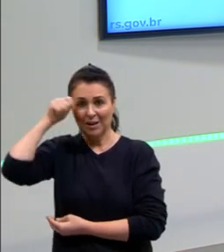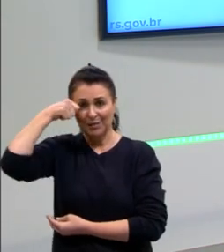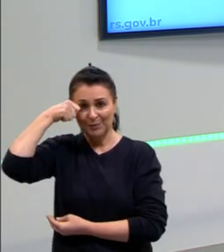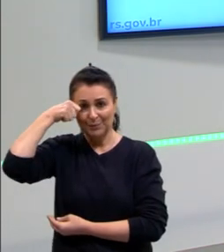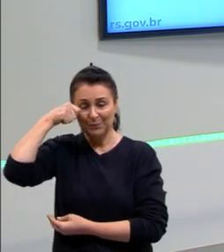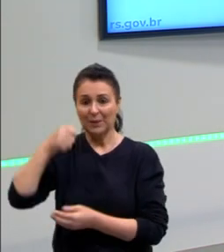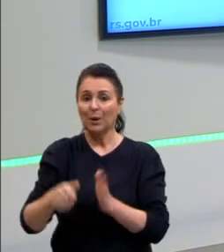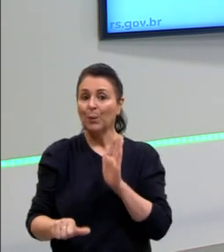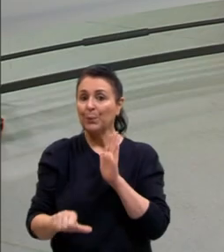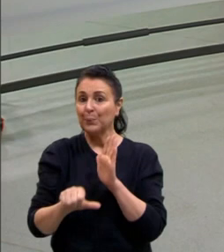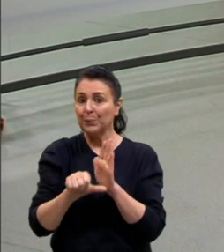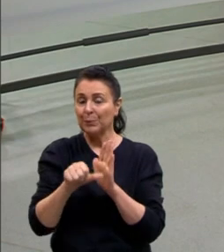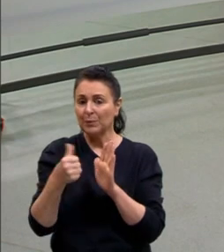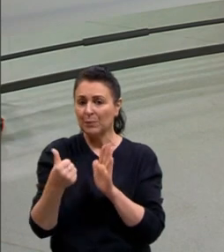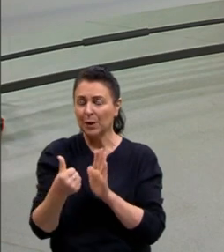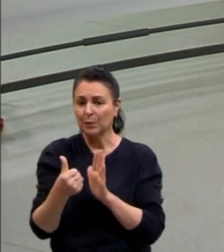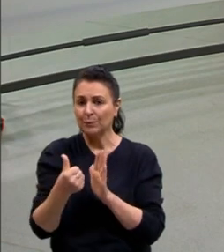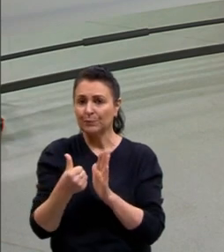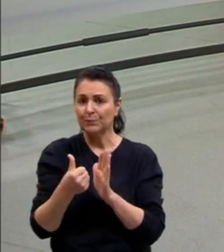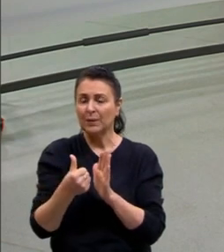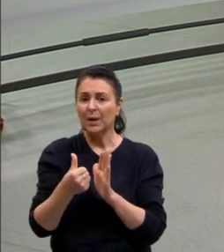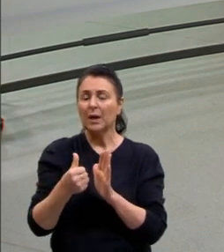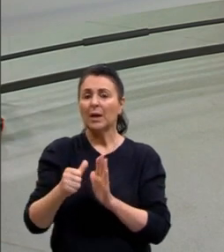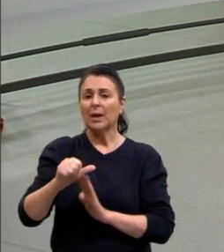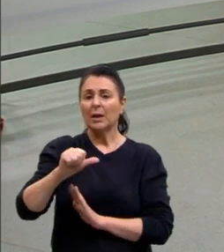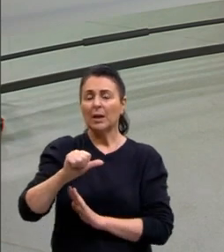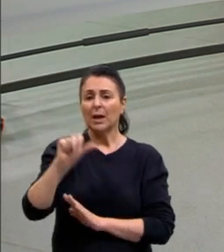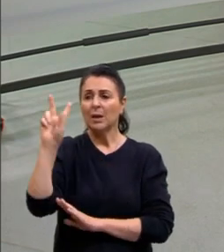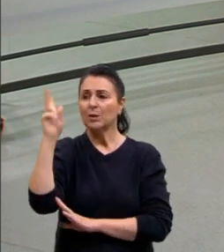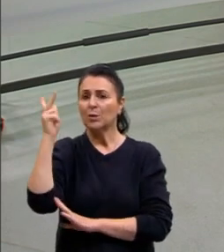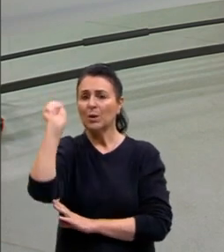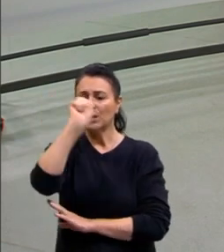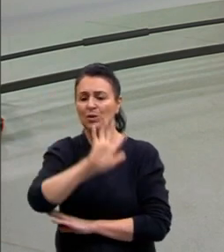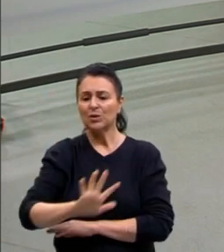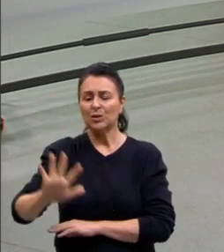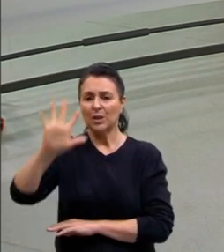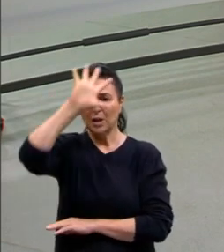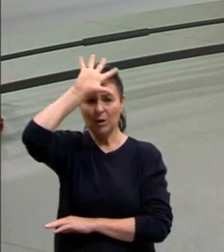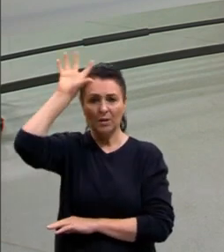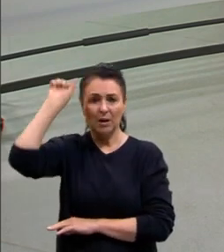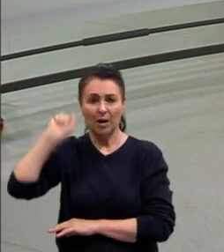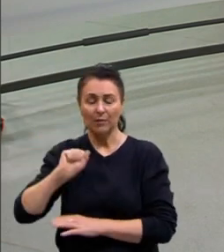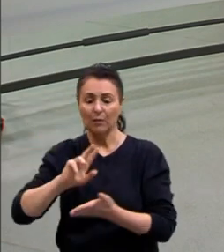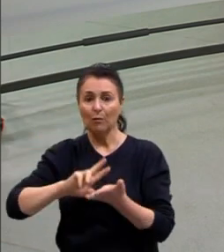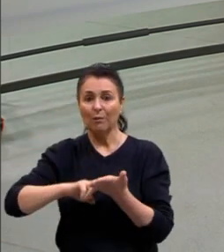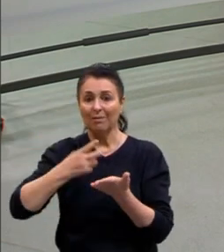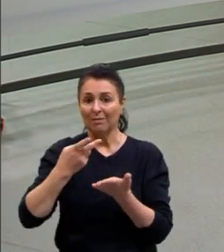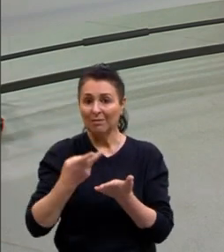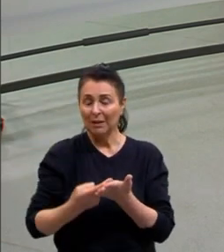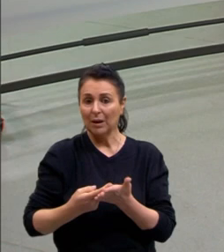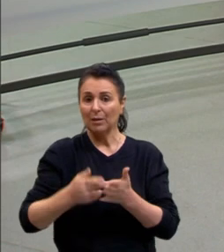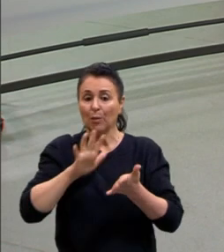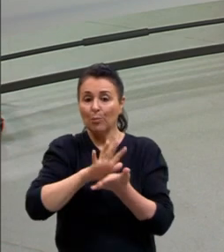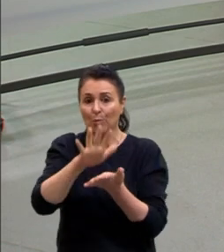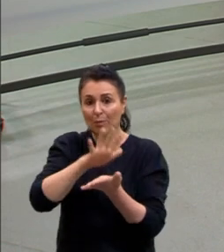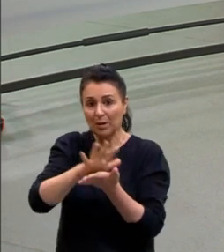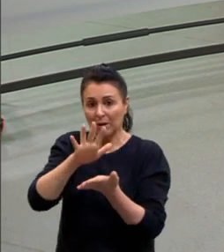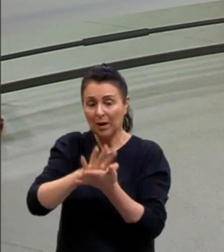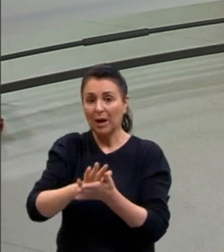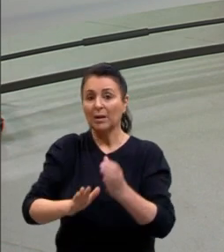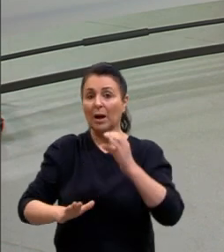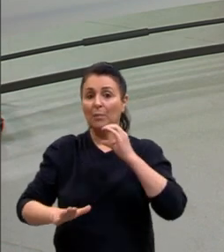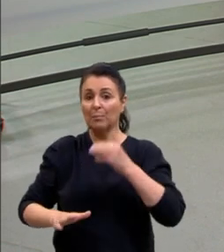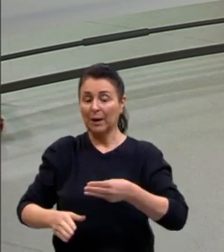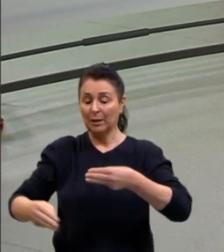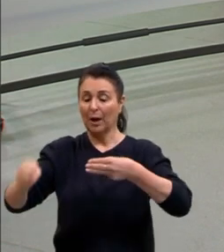é a coleção História Geral da África, que foi traduzida e publicada no Brasil pela Unesco. É